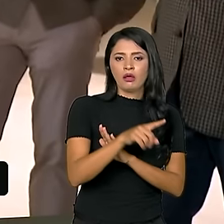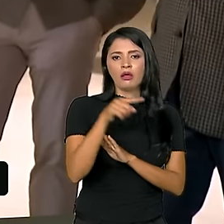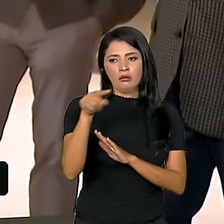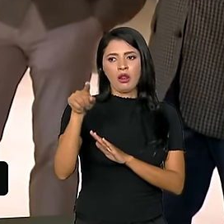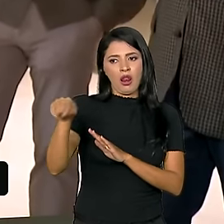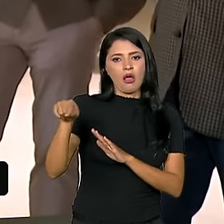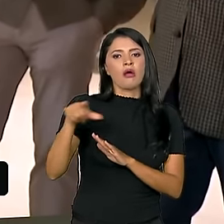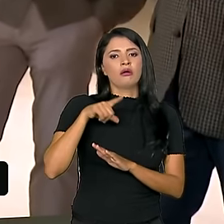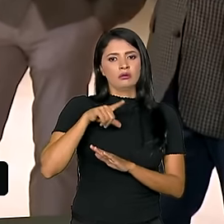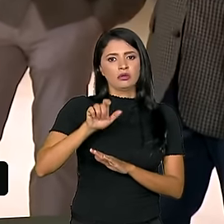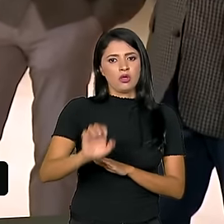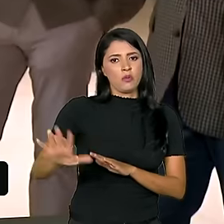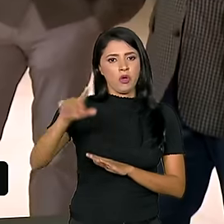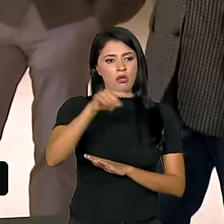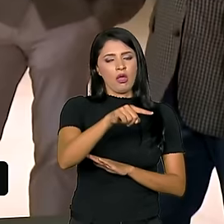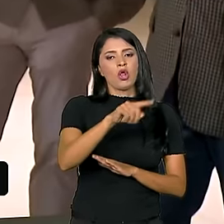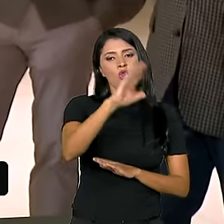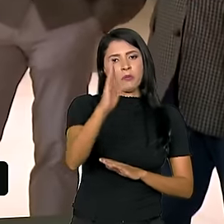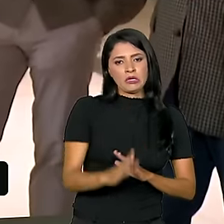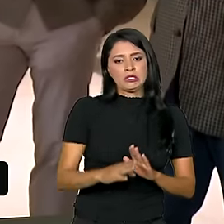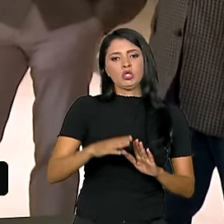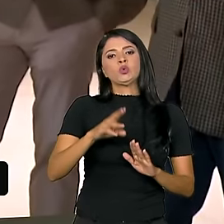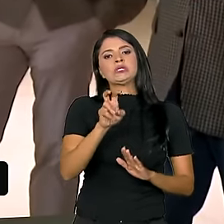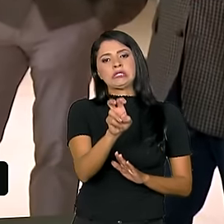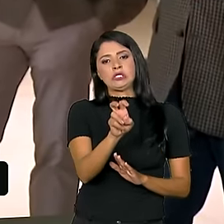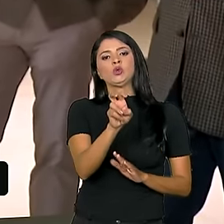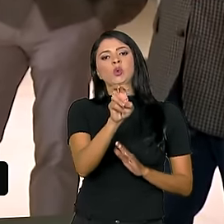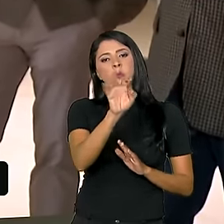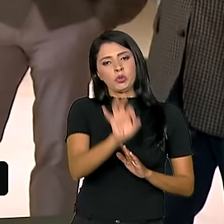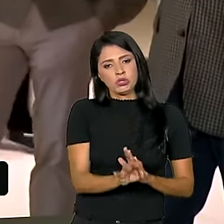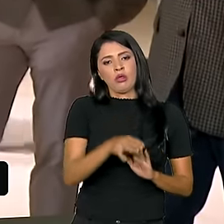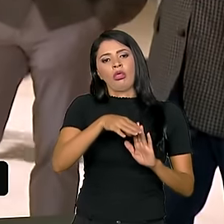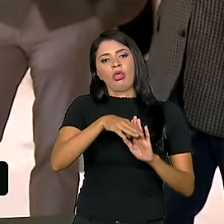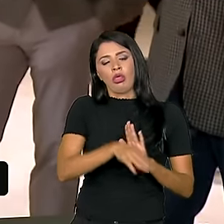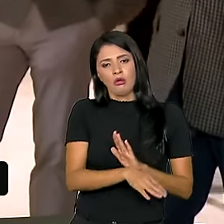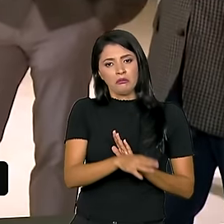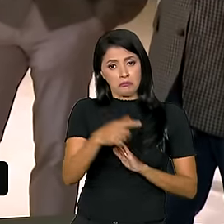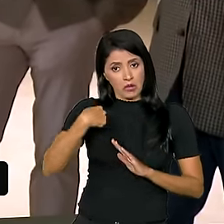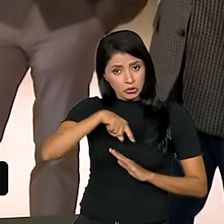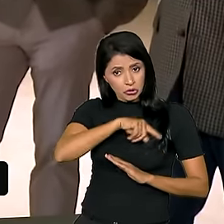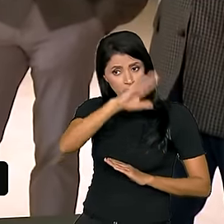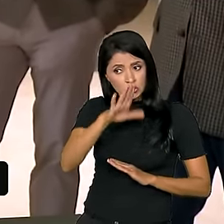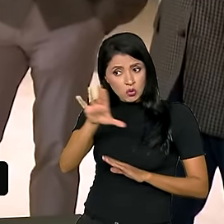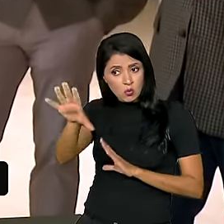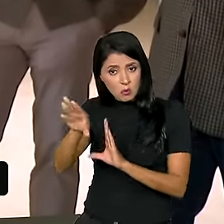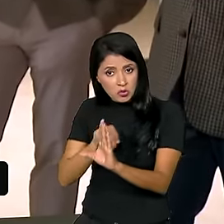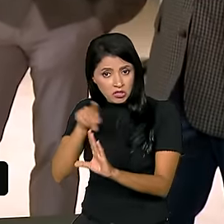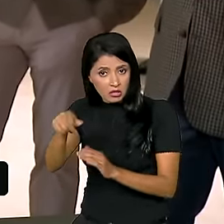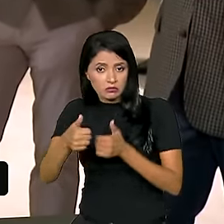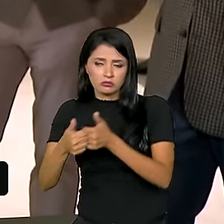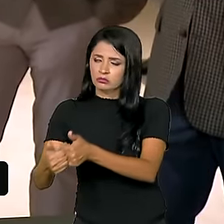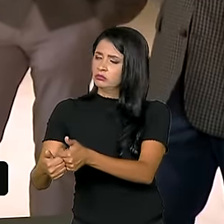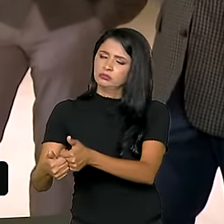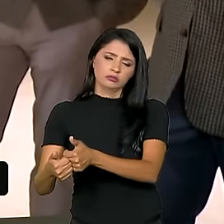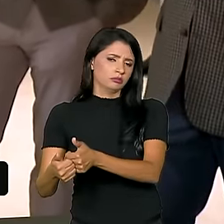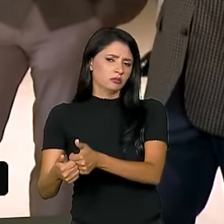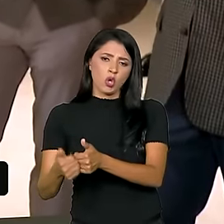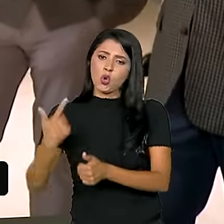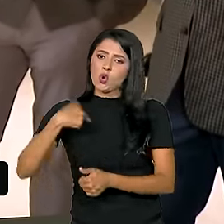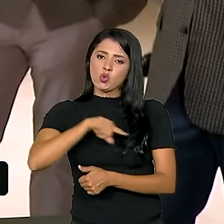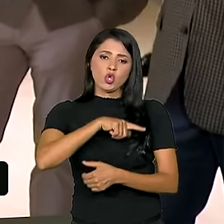Brasil. Então, o Brasil não precisa seguir o modelo, o padrão deles, porque nós temos um combustível diferente.